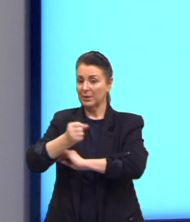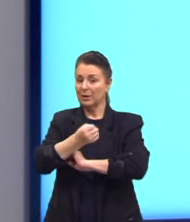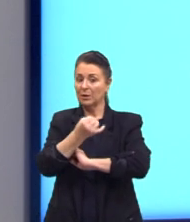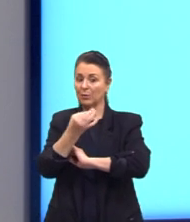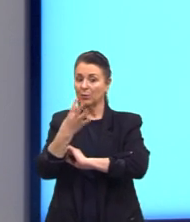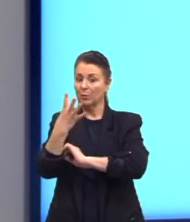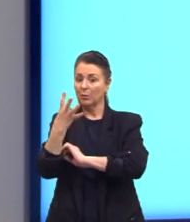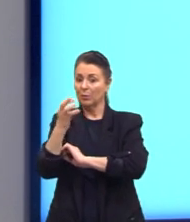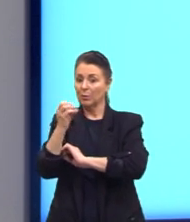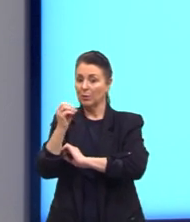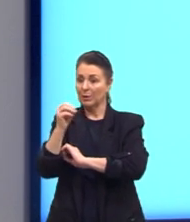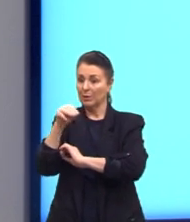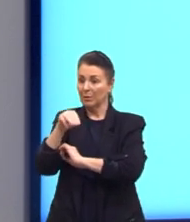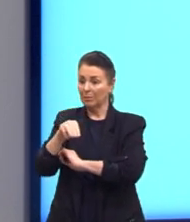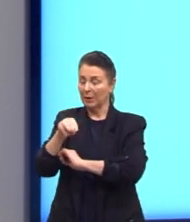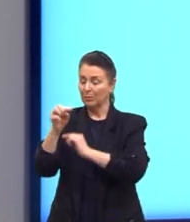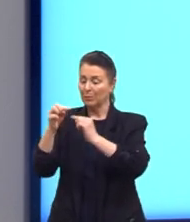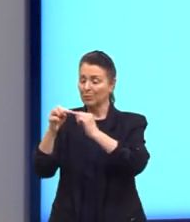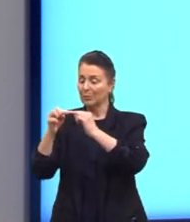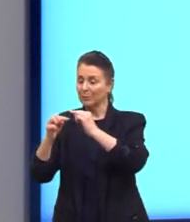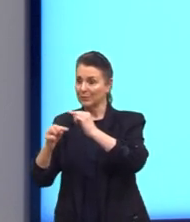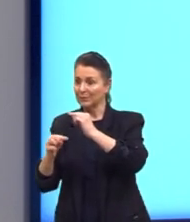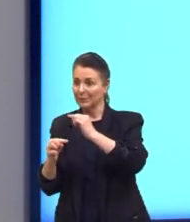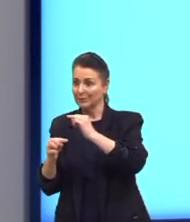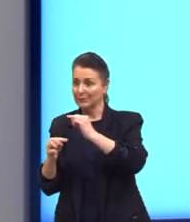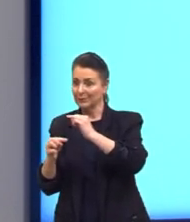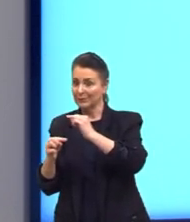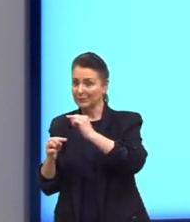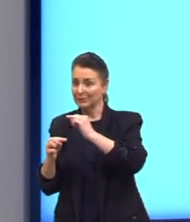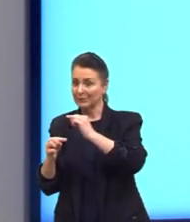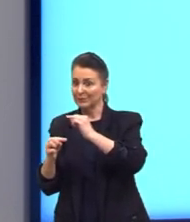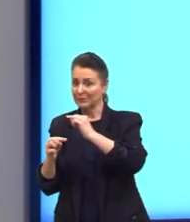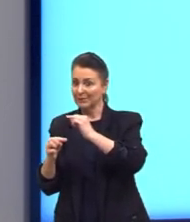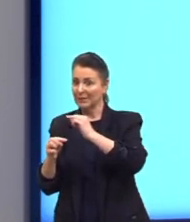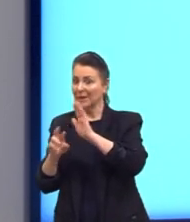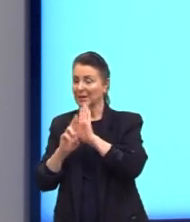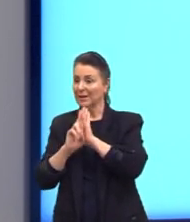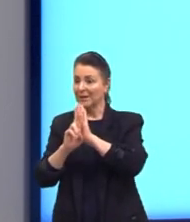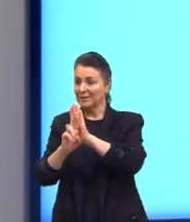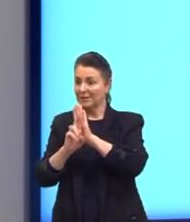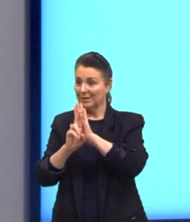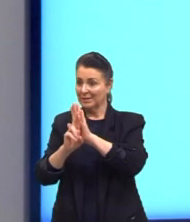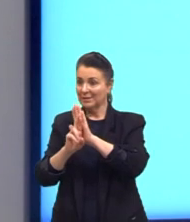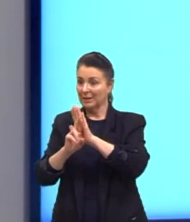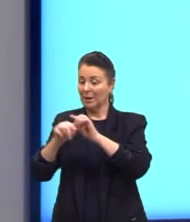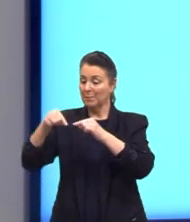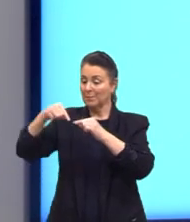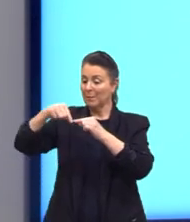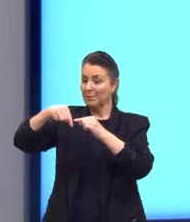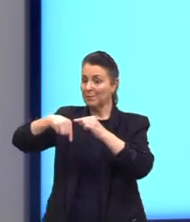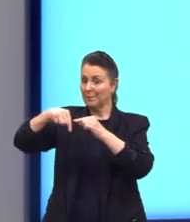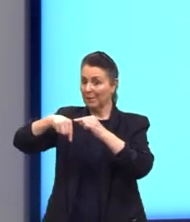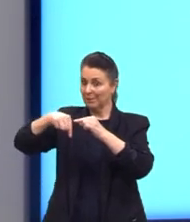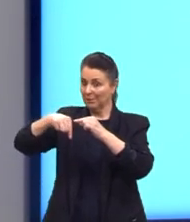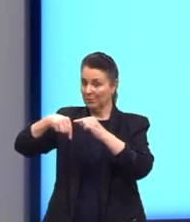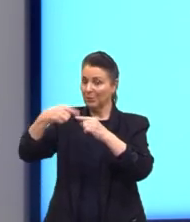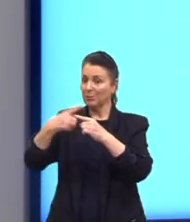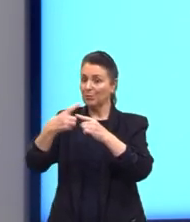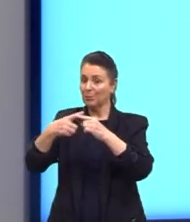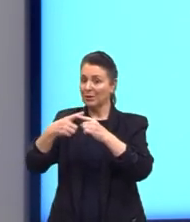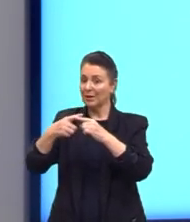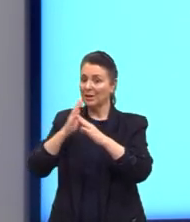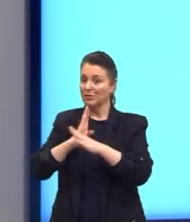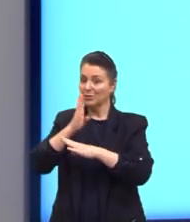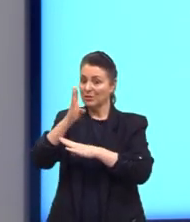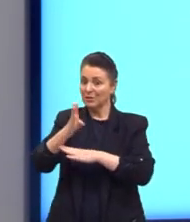40 metros para baixo. Esses 40 aqui, a gente representa ele, né? Para baixo, porque ele está em direção à Avenida